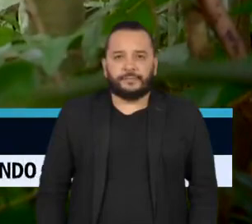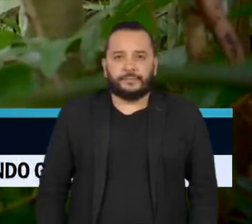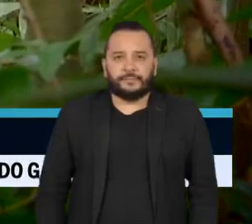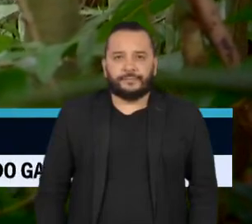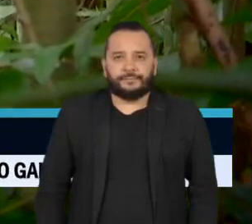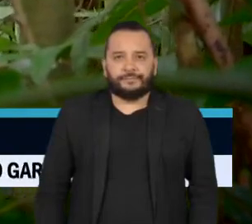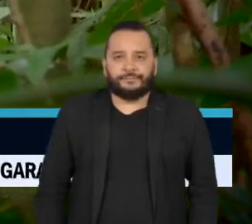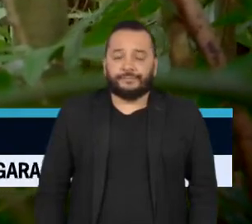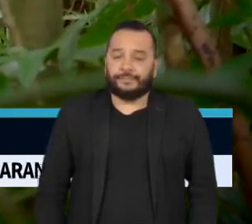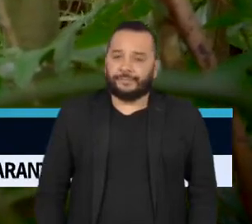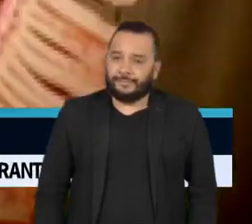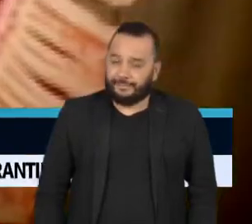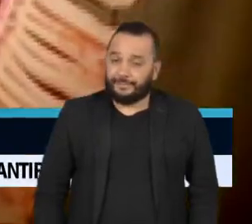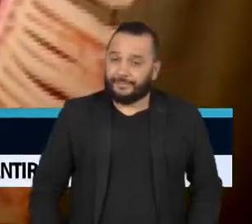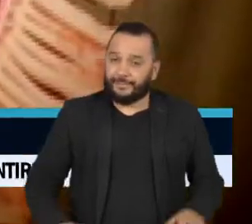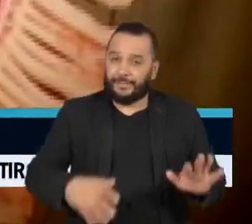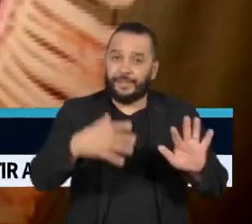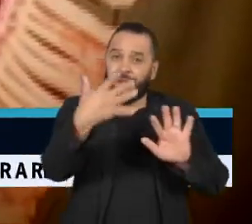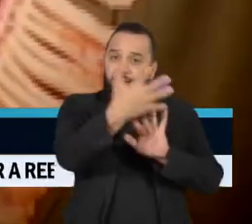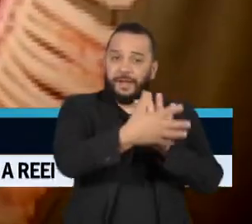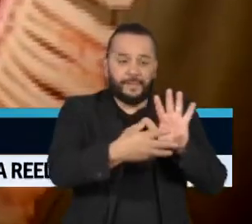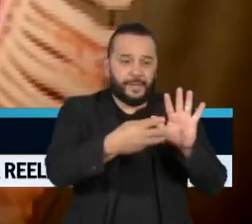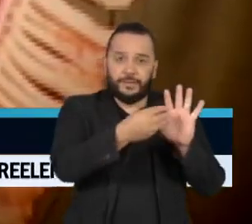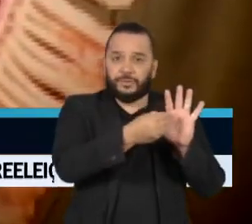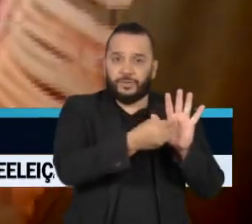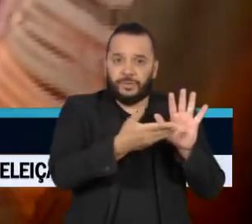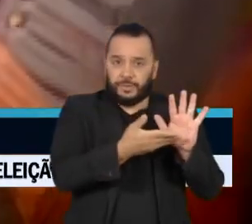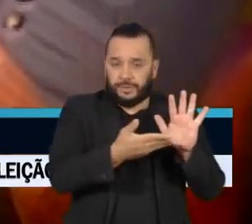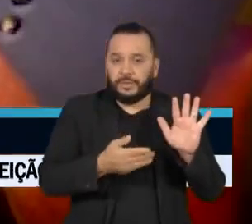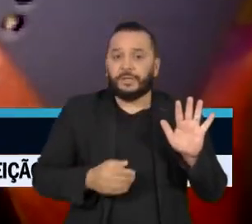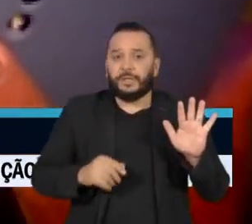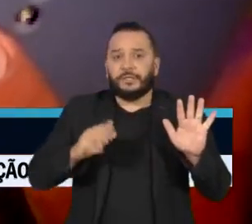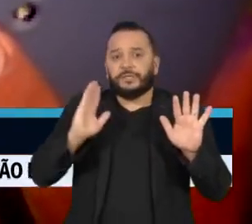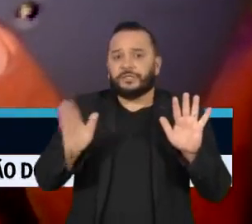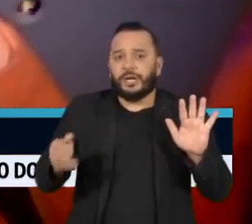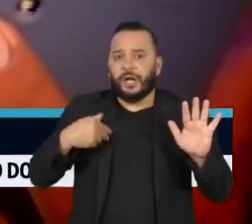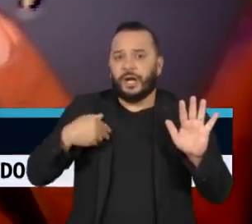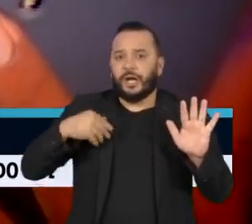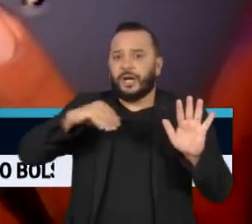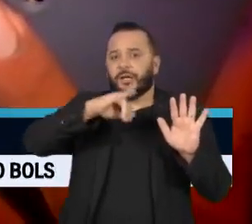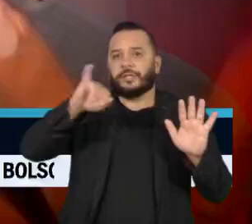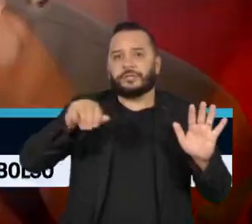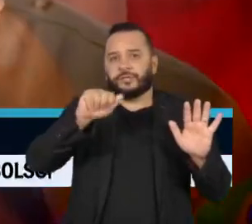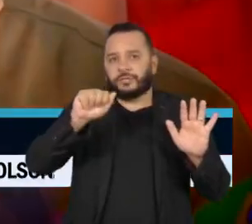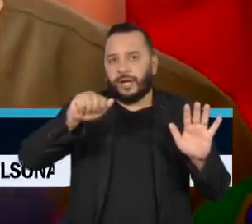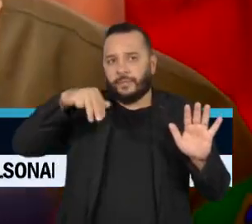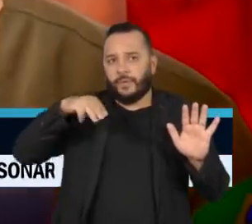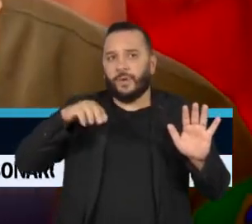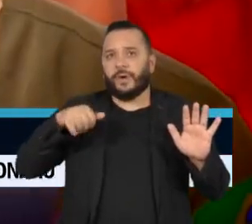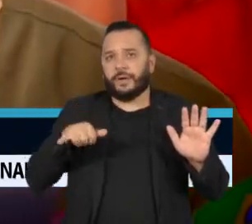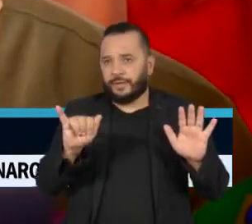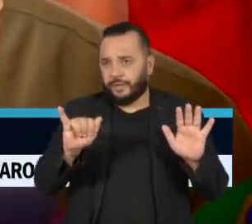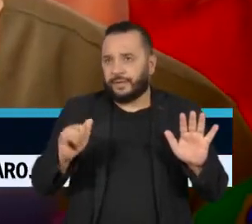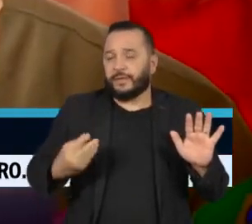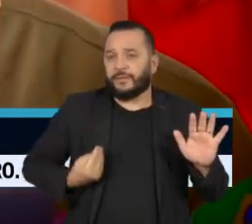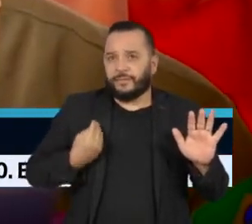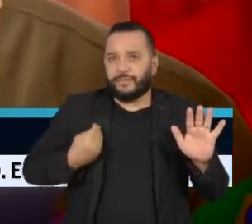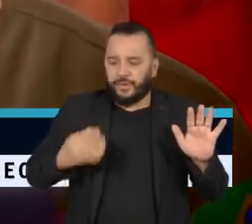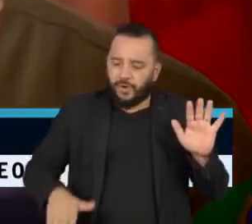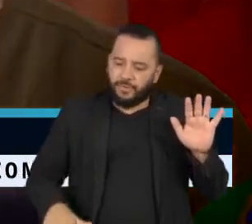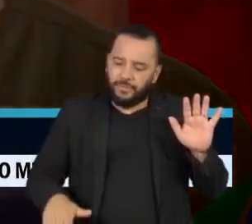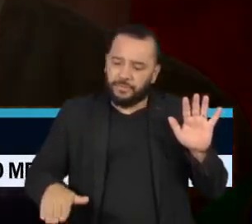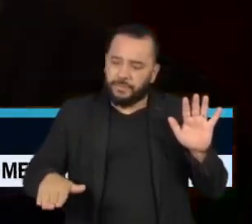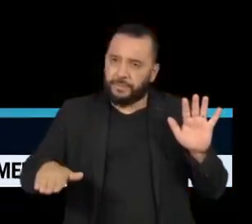Com a Amazônia por testemunha, de Amói viveu a infância. Na verdade, a gente morava só no Amandê.